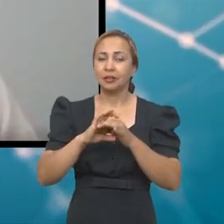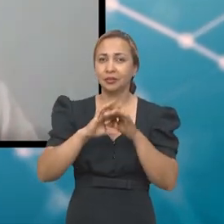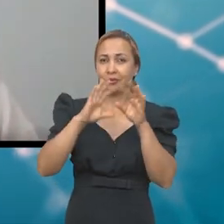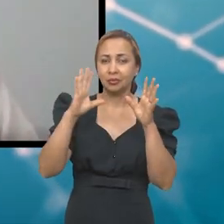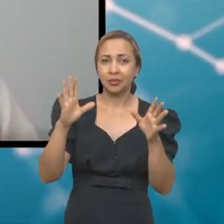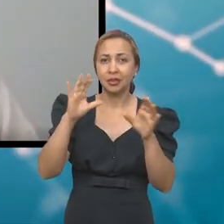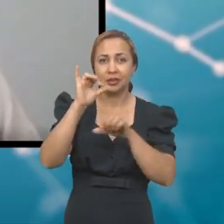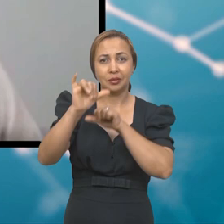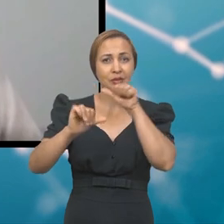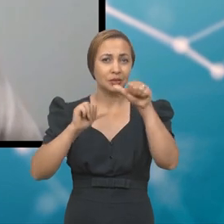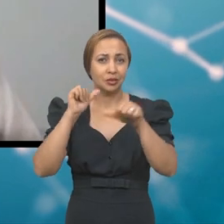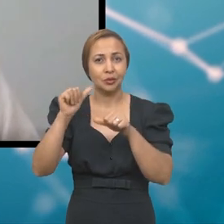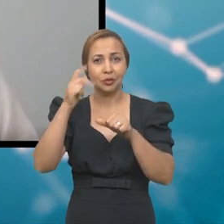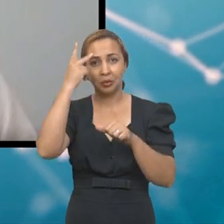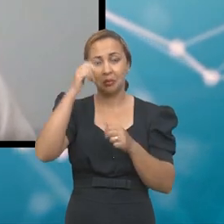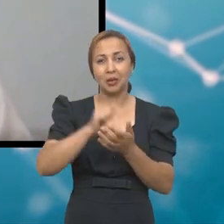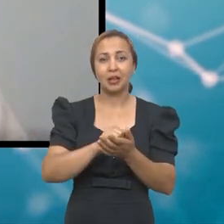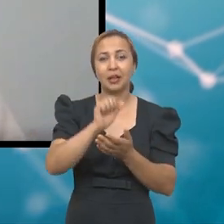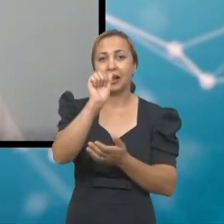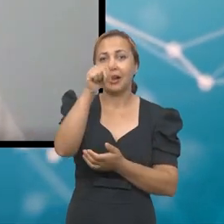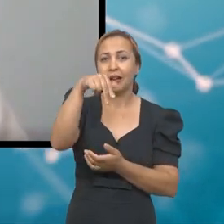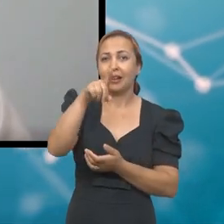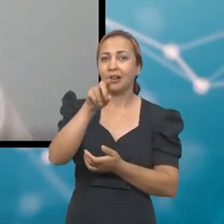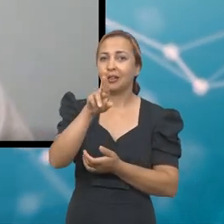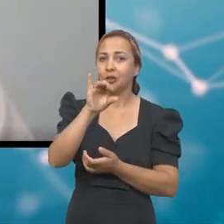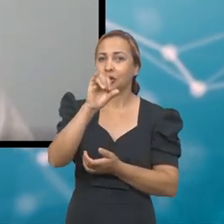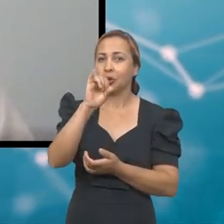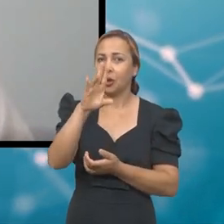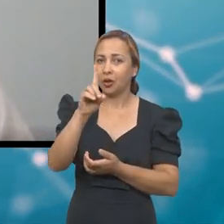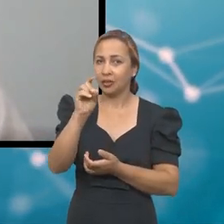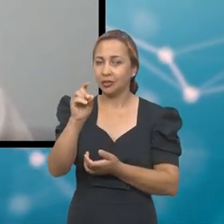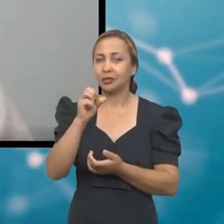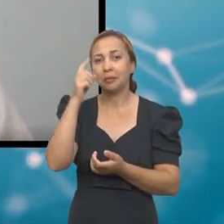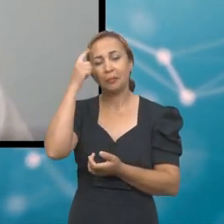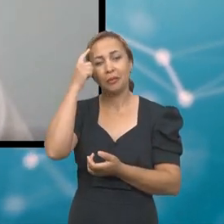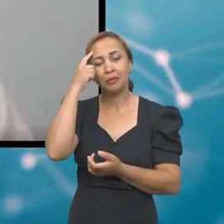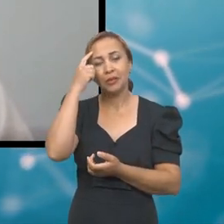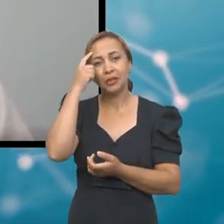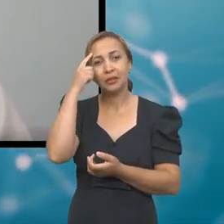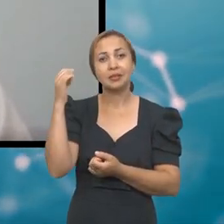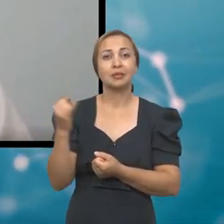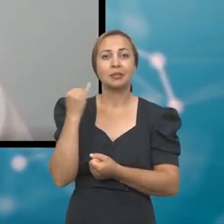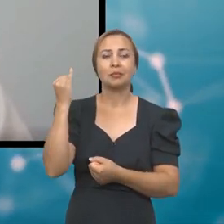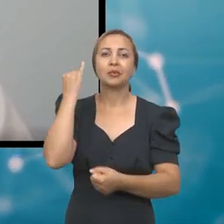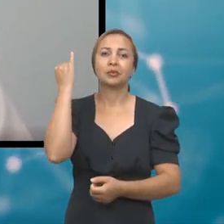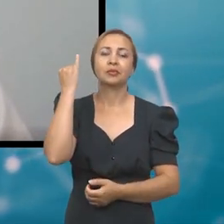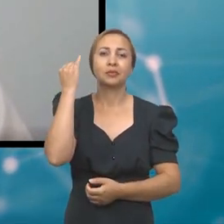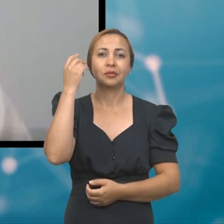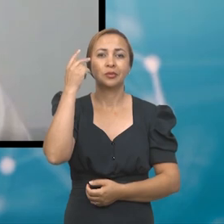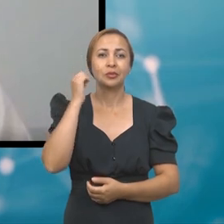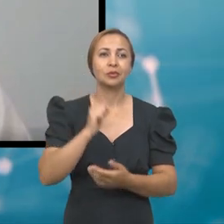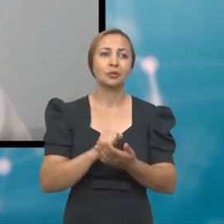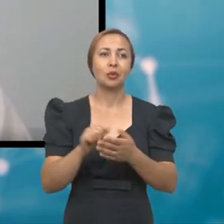desenvolvido para Android, pensando principalmente na questão